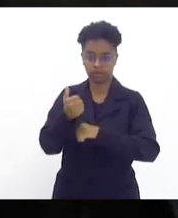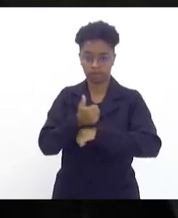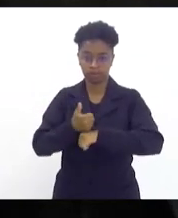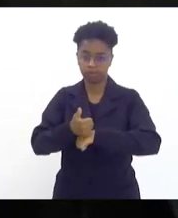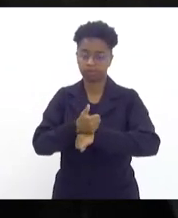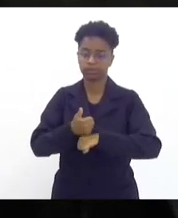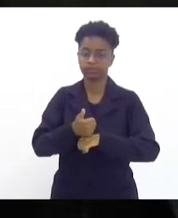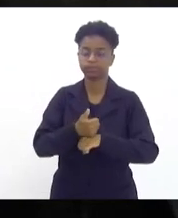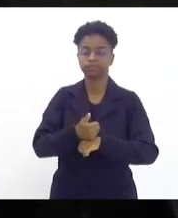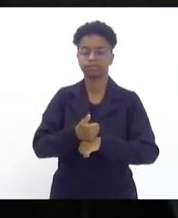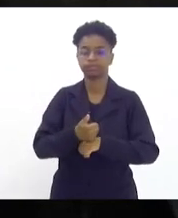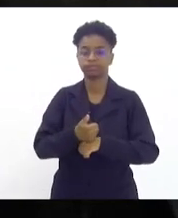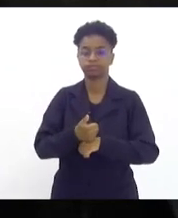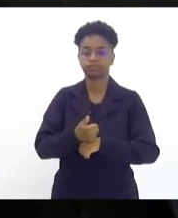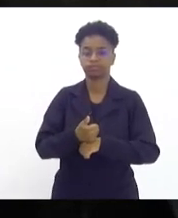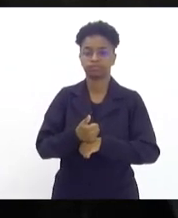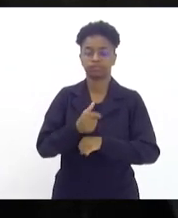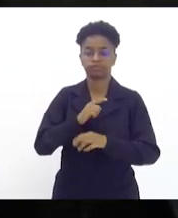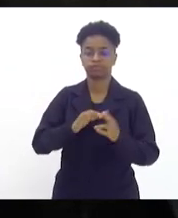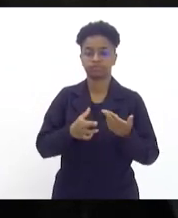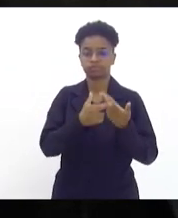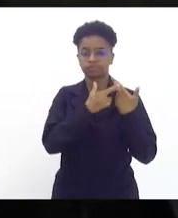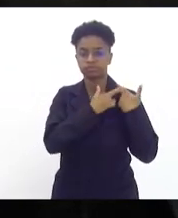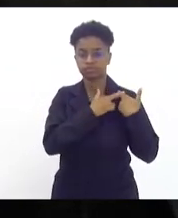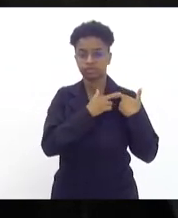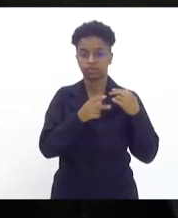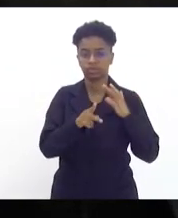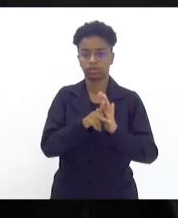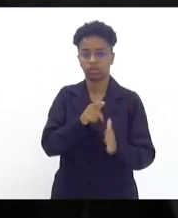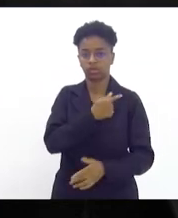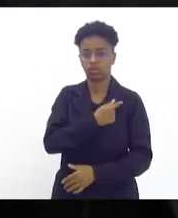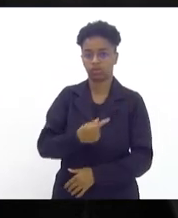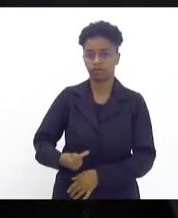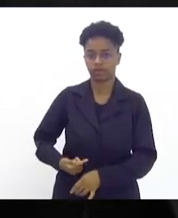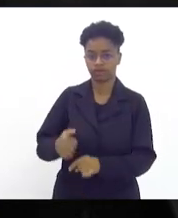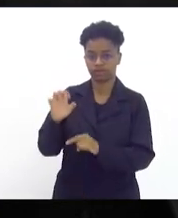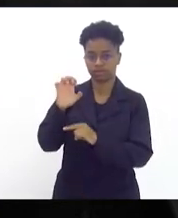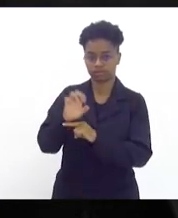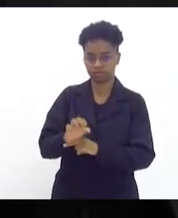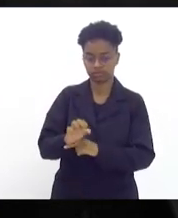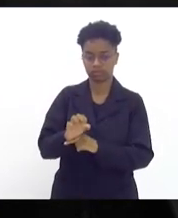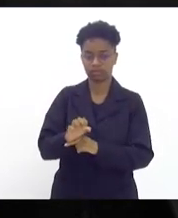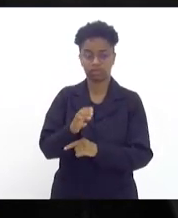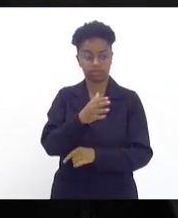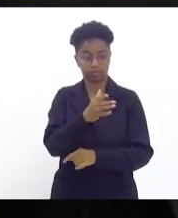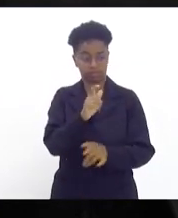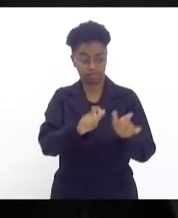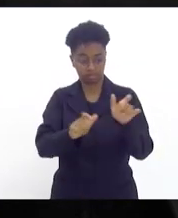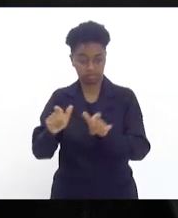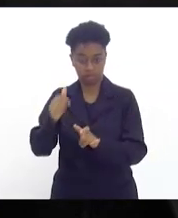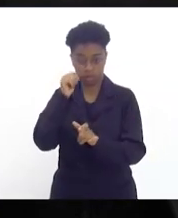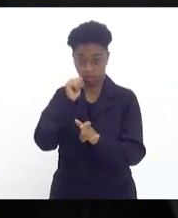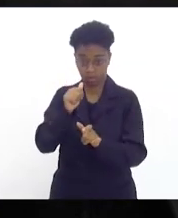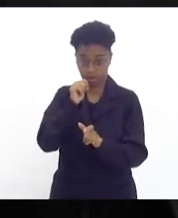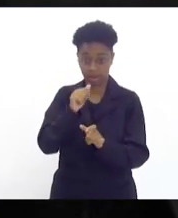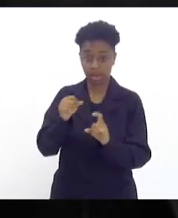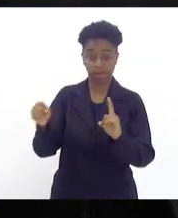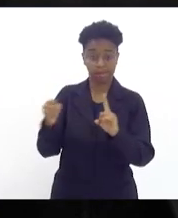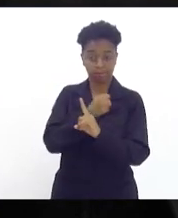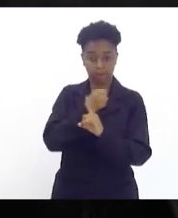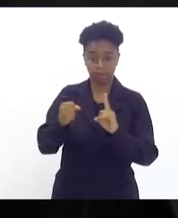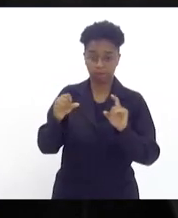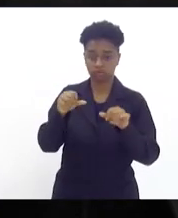profissionalizantes de responsabilidade do governo do estado para que essas mulheres que sejam vítimas de